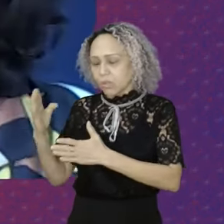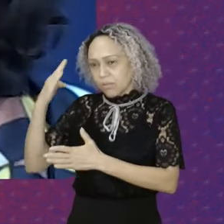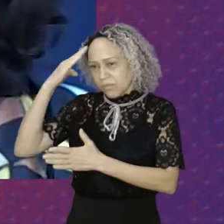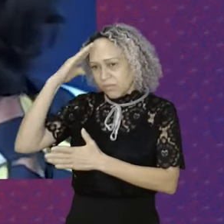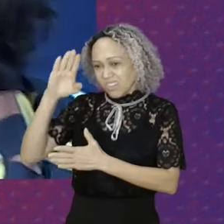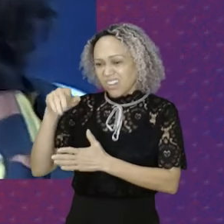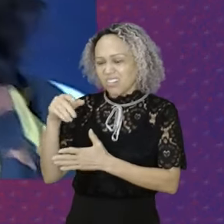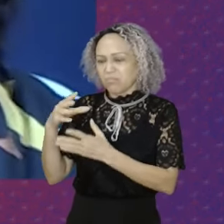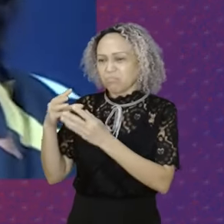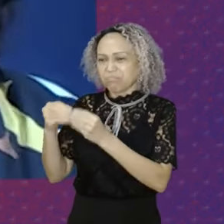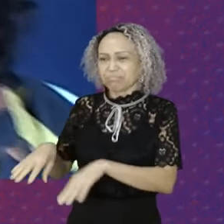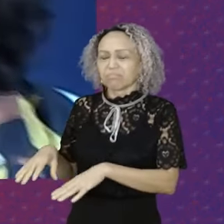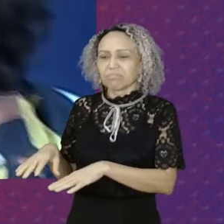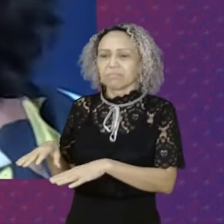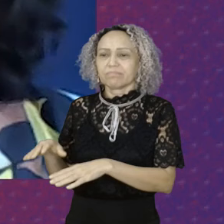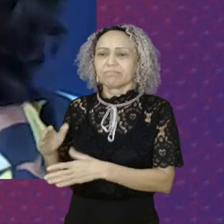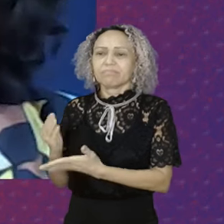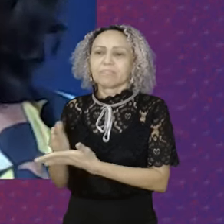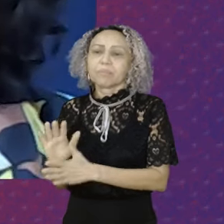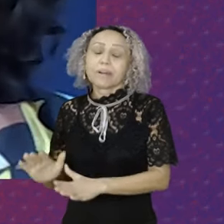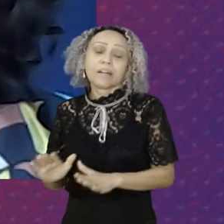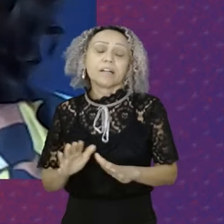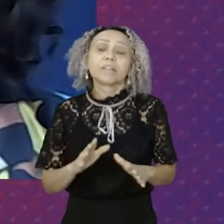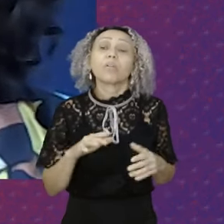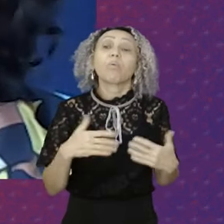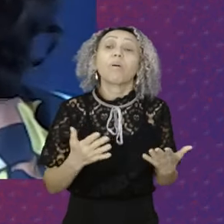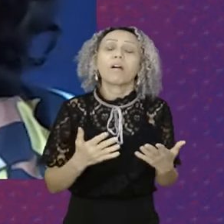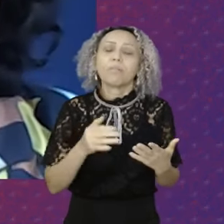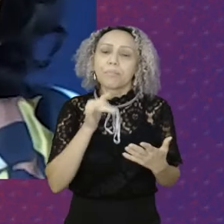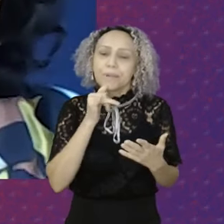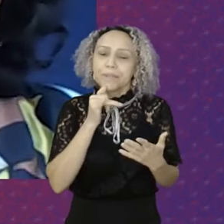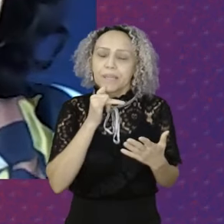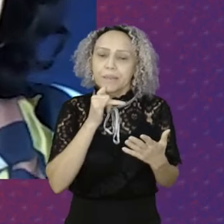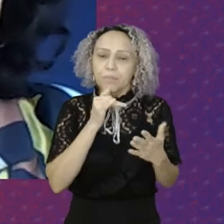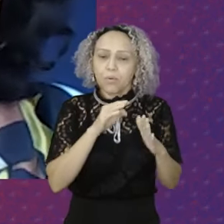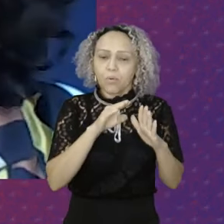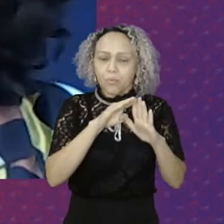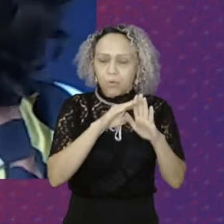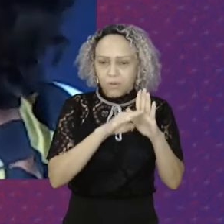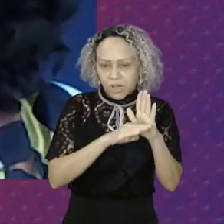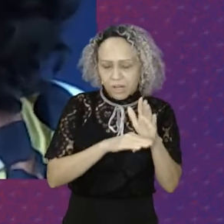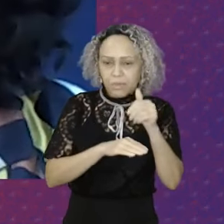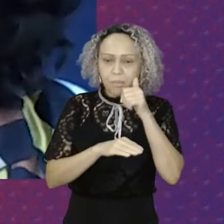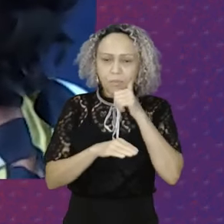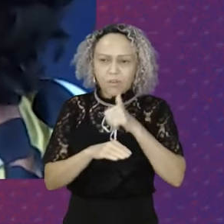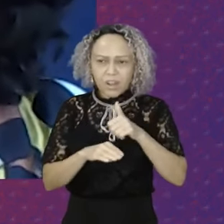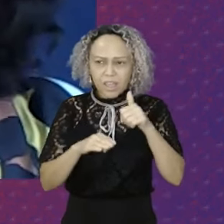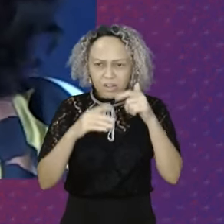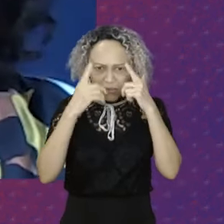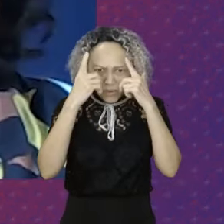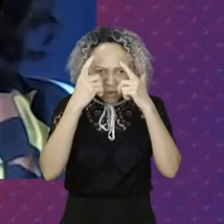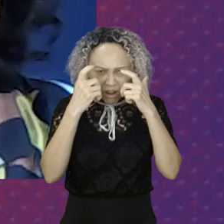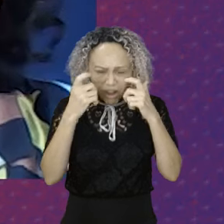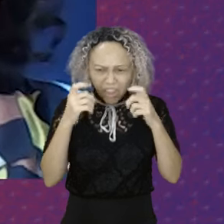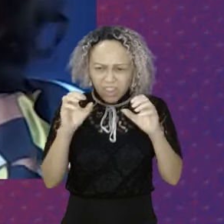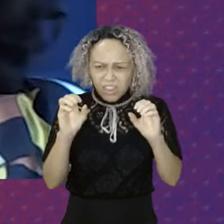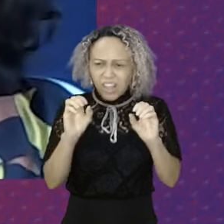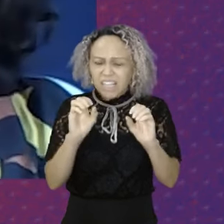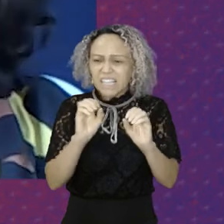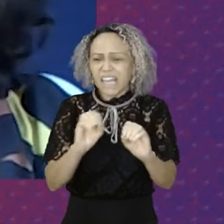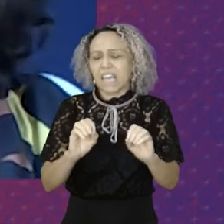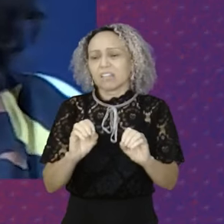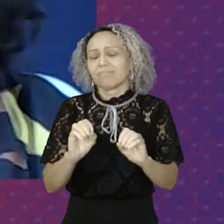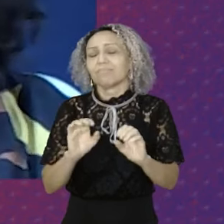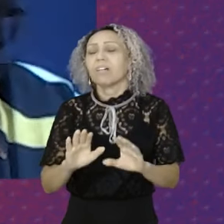violência E a proposta É que haja a construção De 40 casos Da mulher brasileira Que foi um